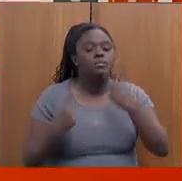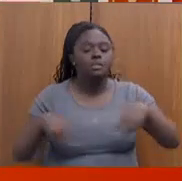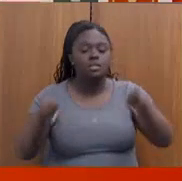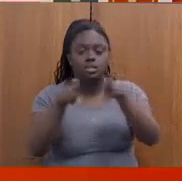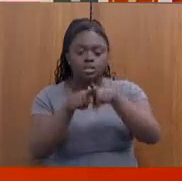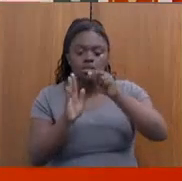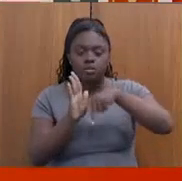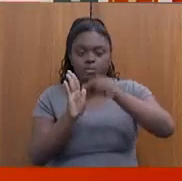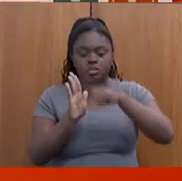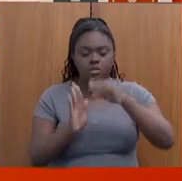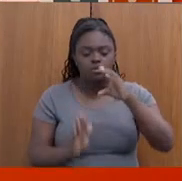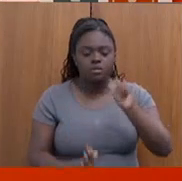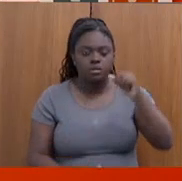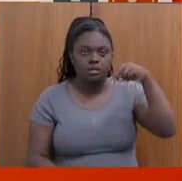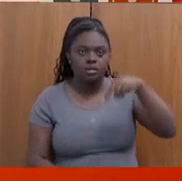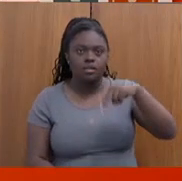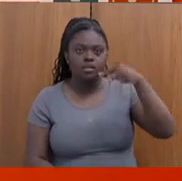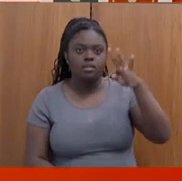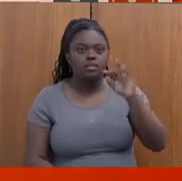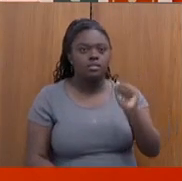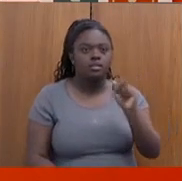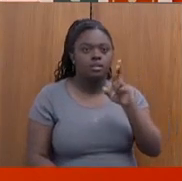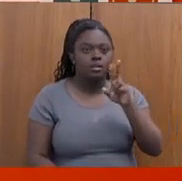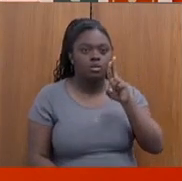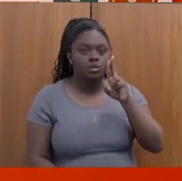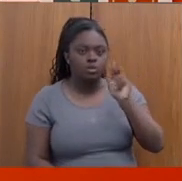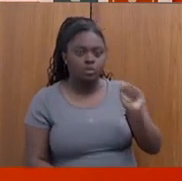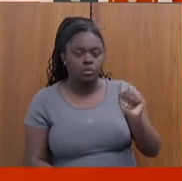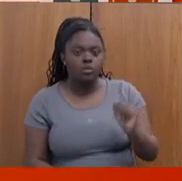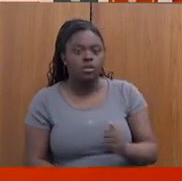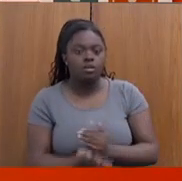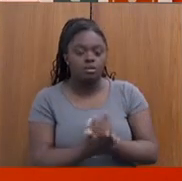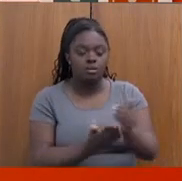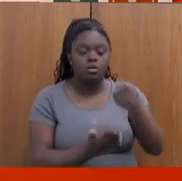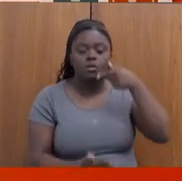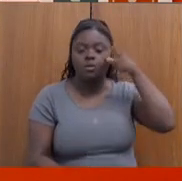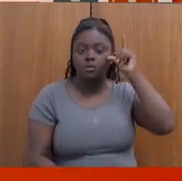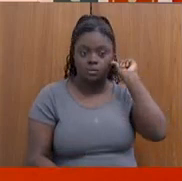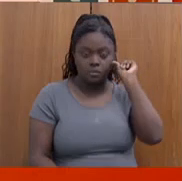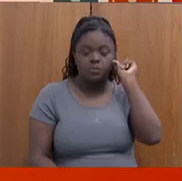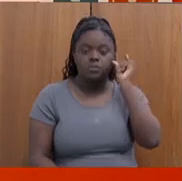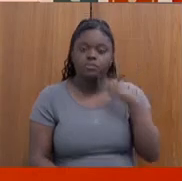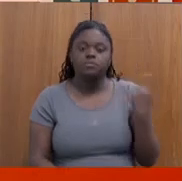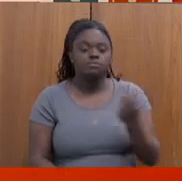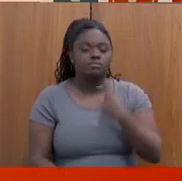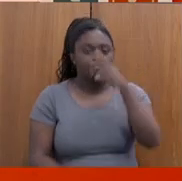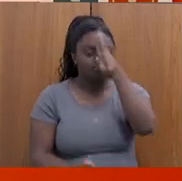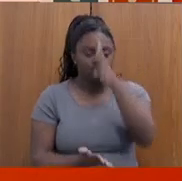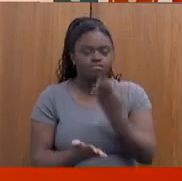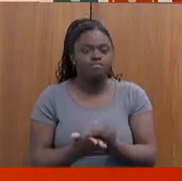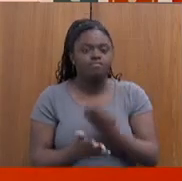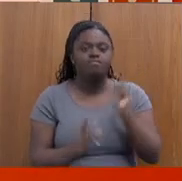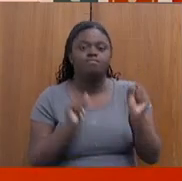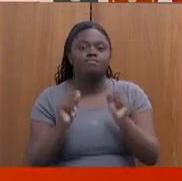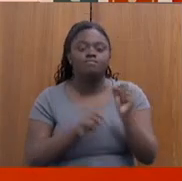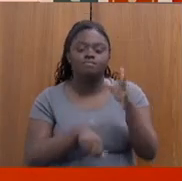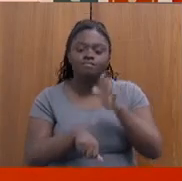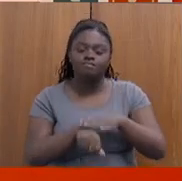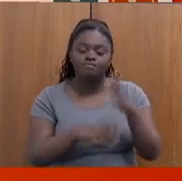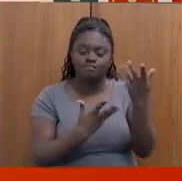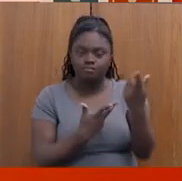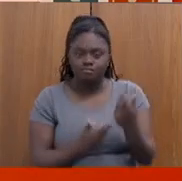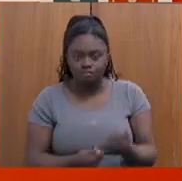projeto Canta da Rua em Belo Horizonte, que ontem foi iniciado, e nós acreditamos que isso, mais do que um